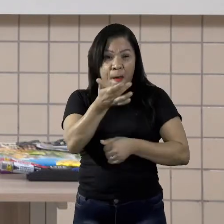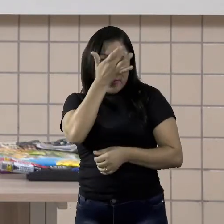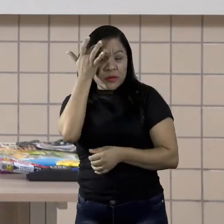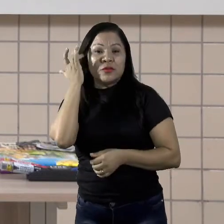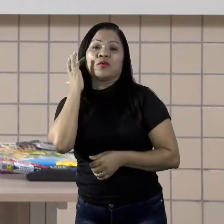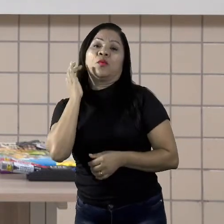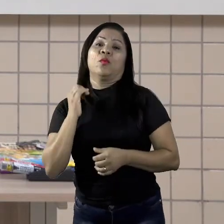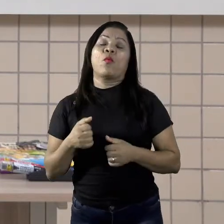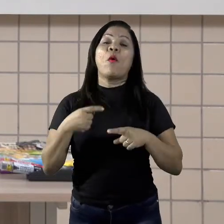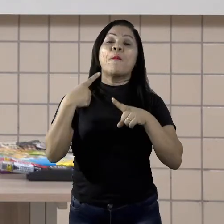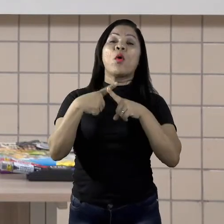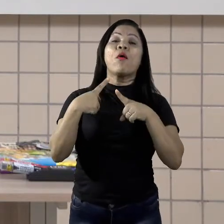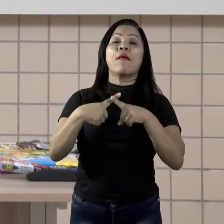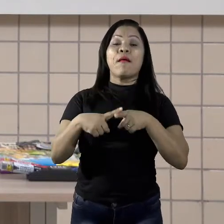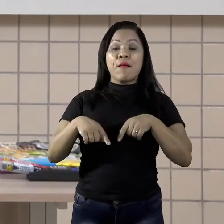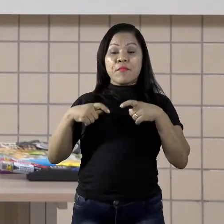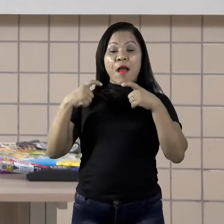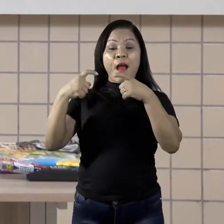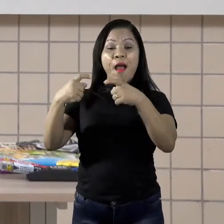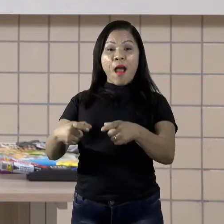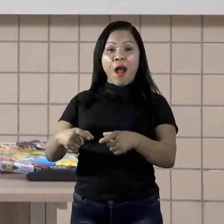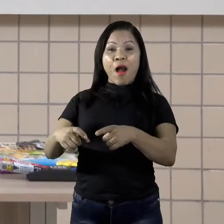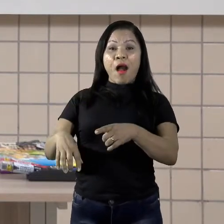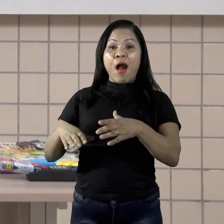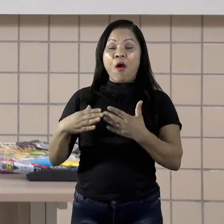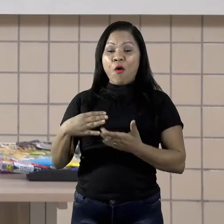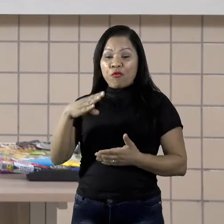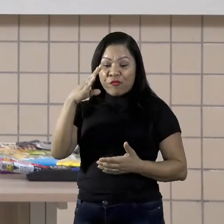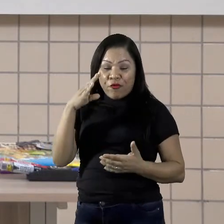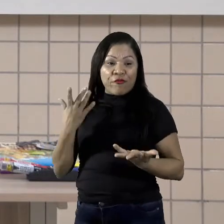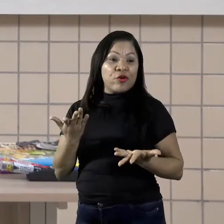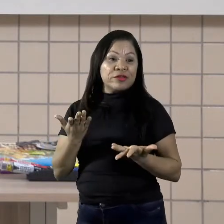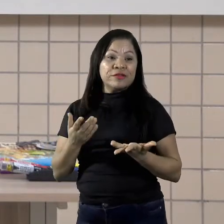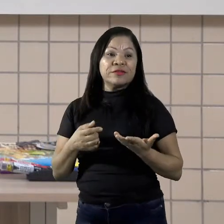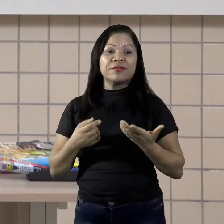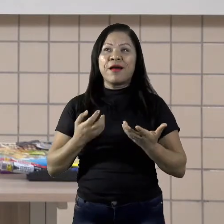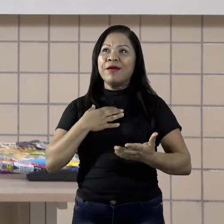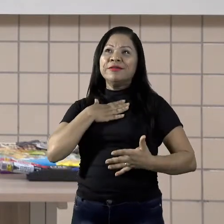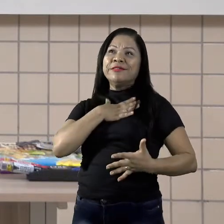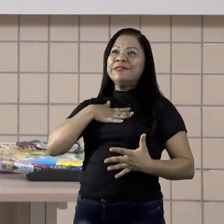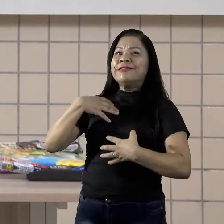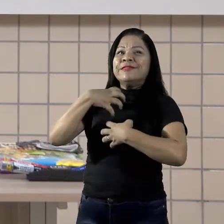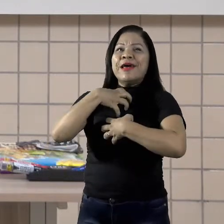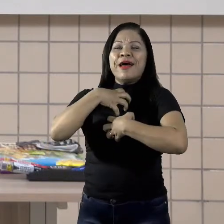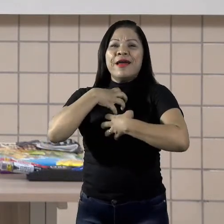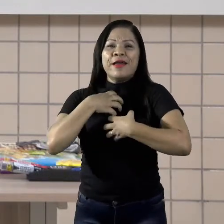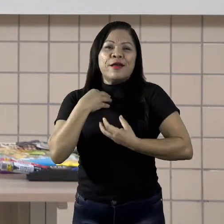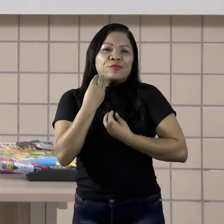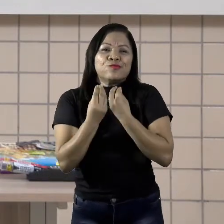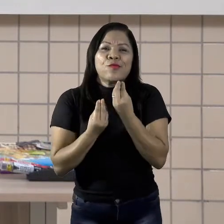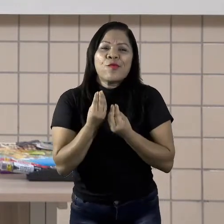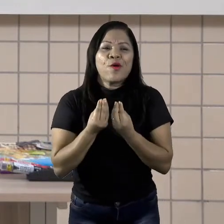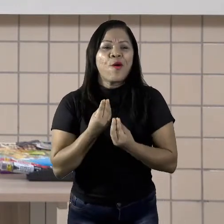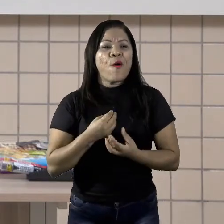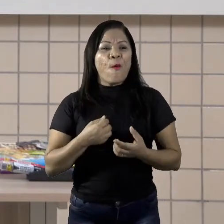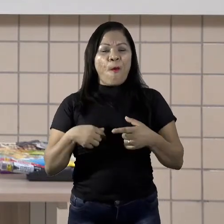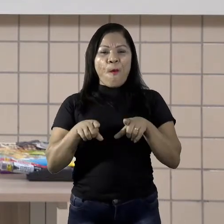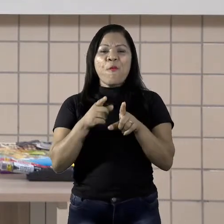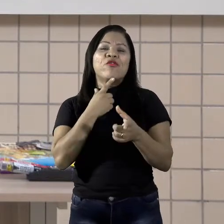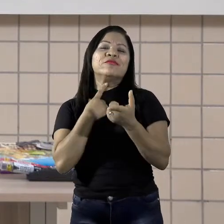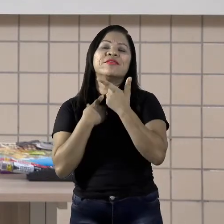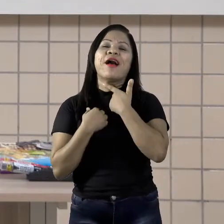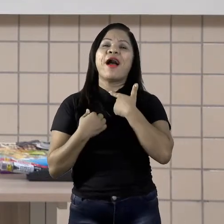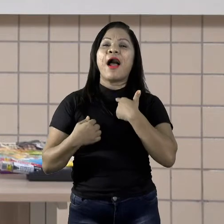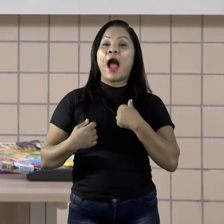se descobre seus gostos, hábitos, tendências. E é muito importante que haja paciência nesse período,